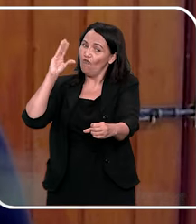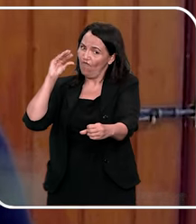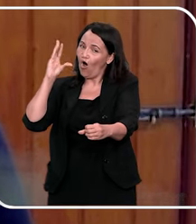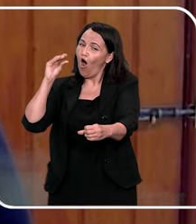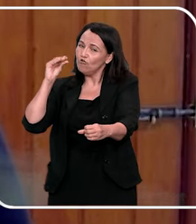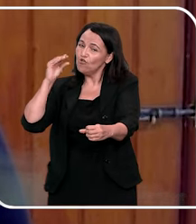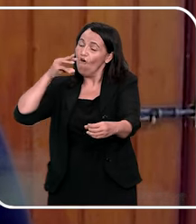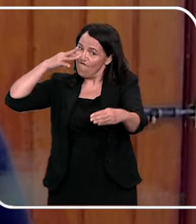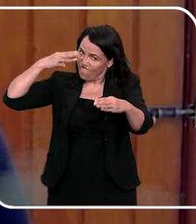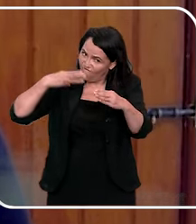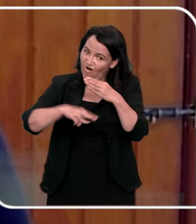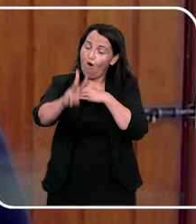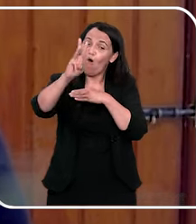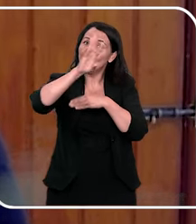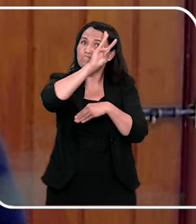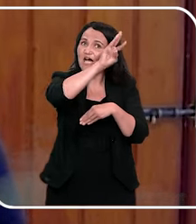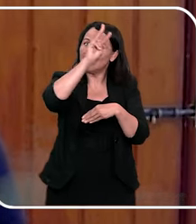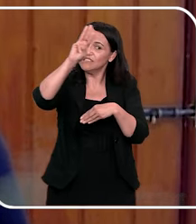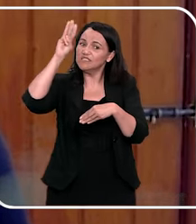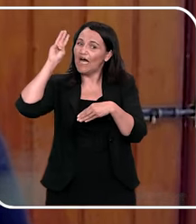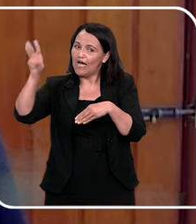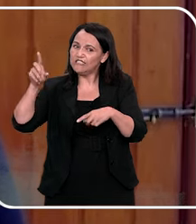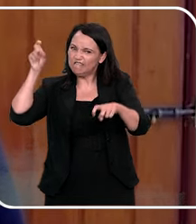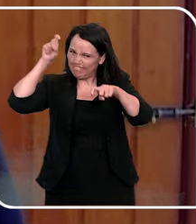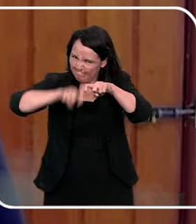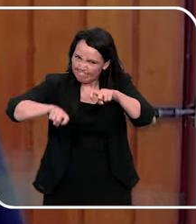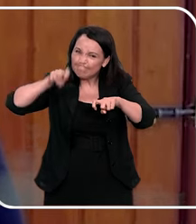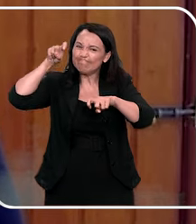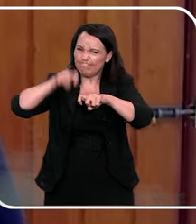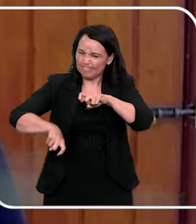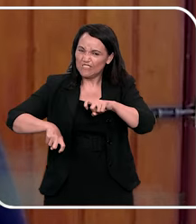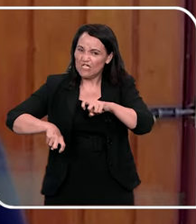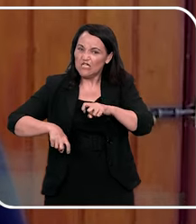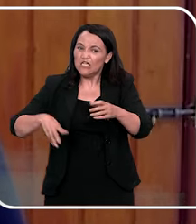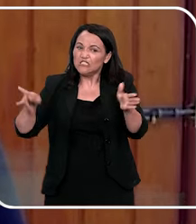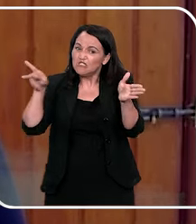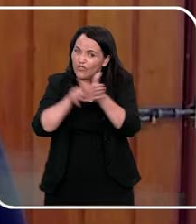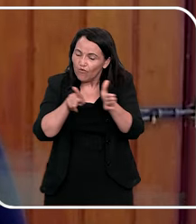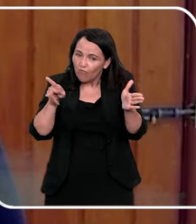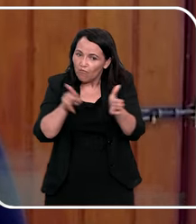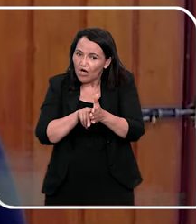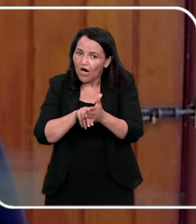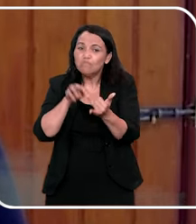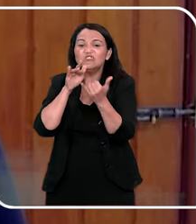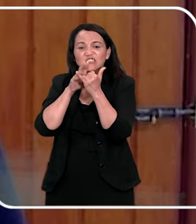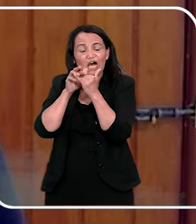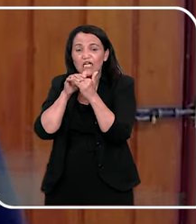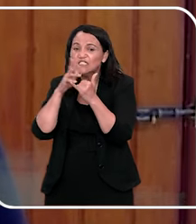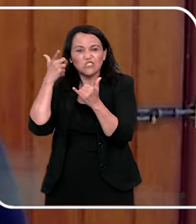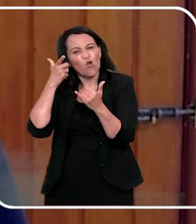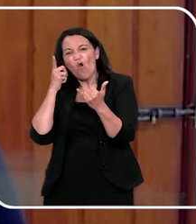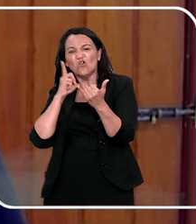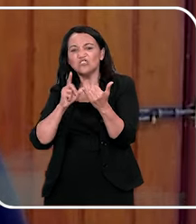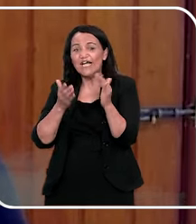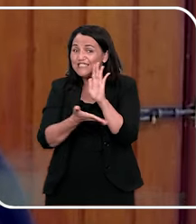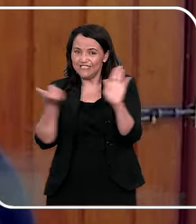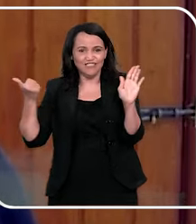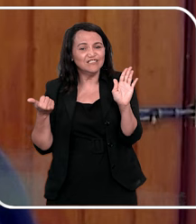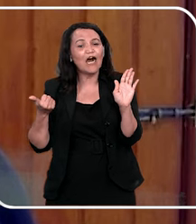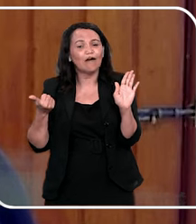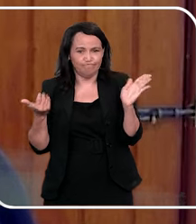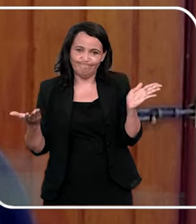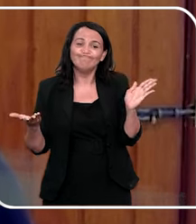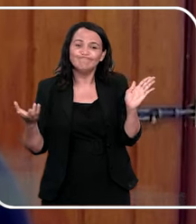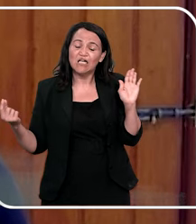em sites voltados para pedofilia, que o próprio Instagram não consegue derrubar mesmo com denúncias, você achou a Shelly?